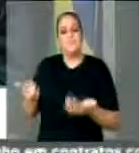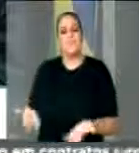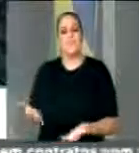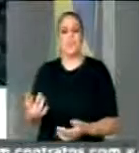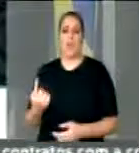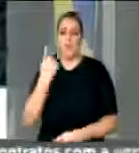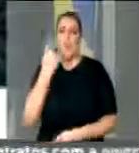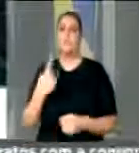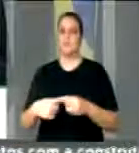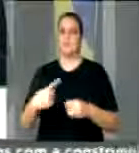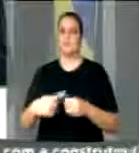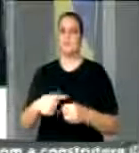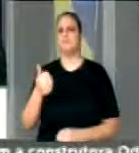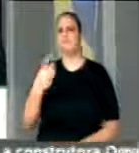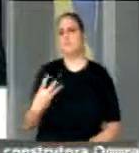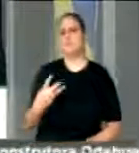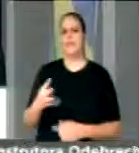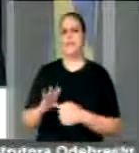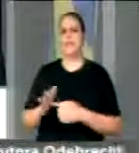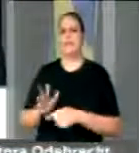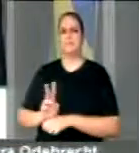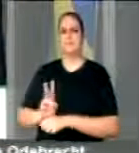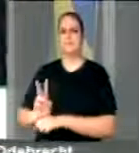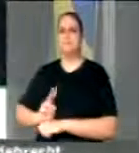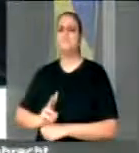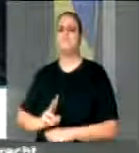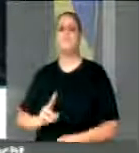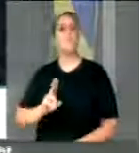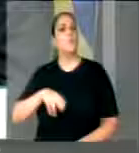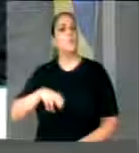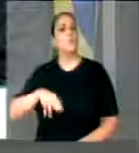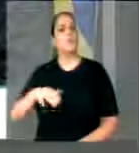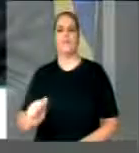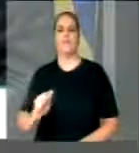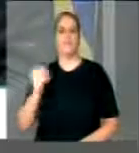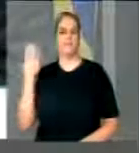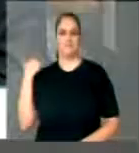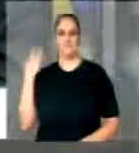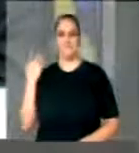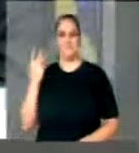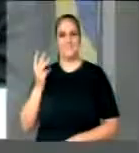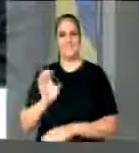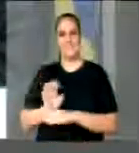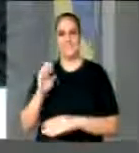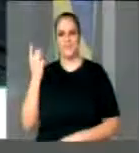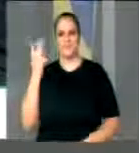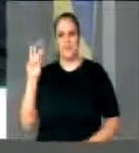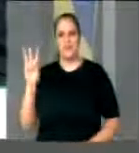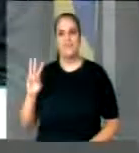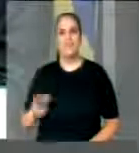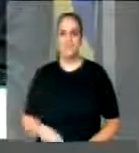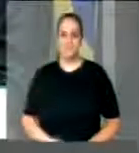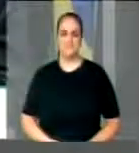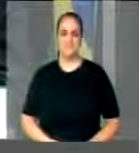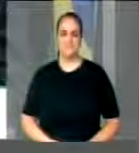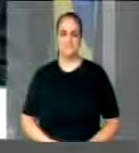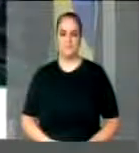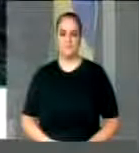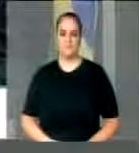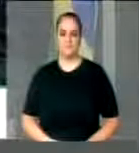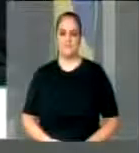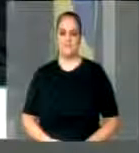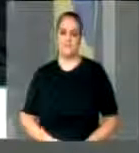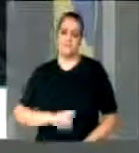nas matérias aqui discutidas. Tantas polêmicas que ele ajudou a consensualizar. Eu quero parabenizar o André